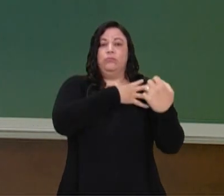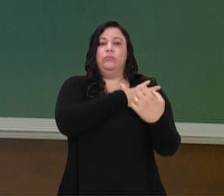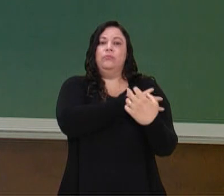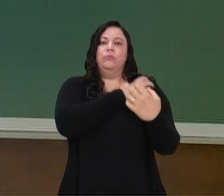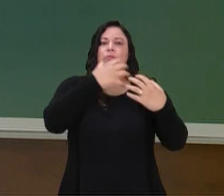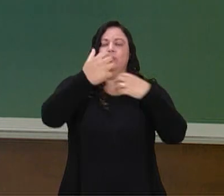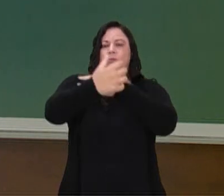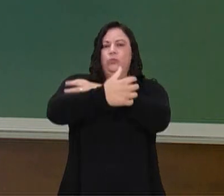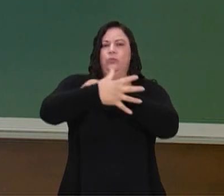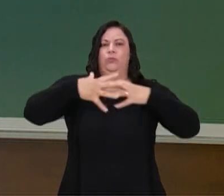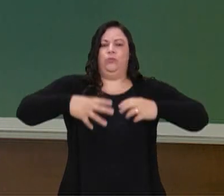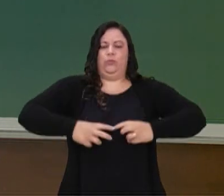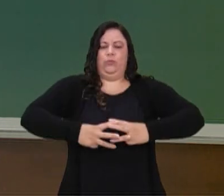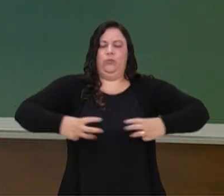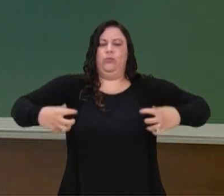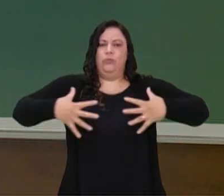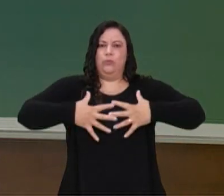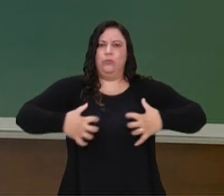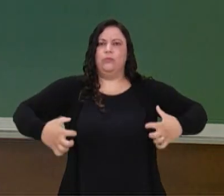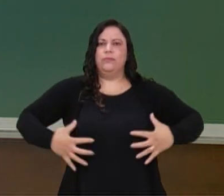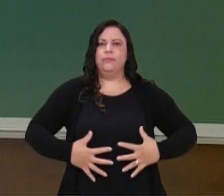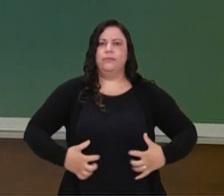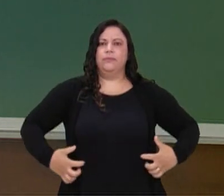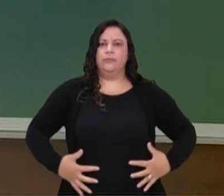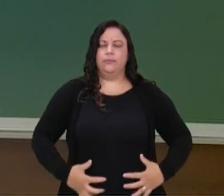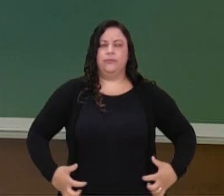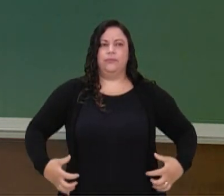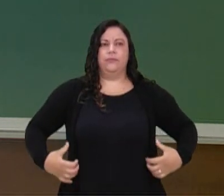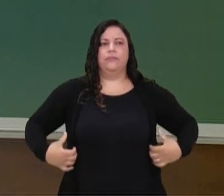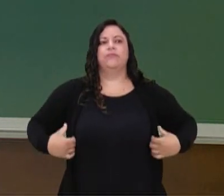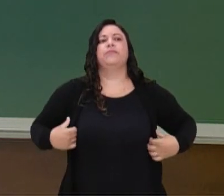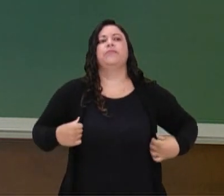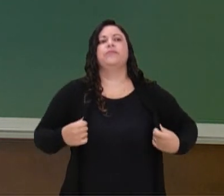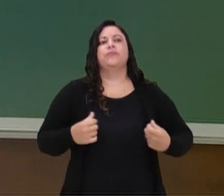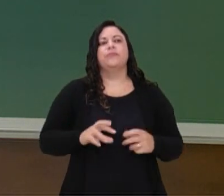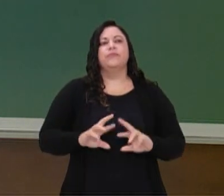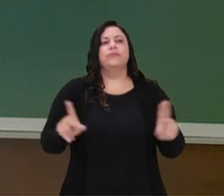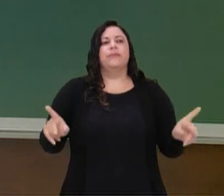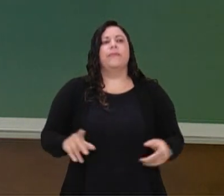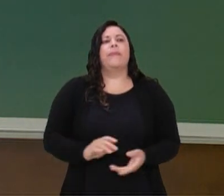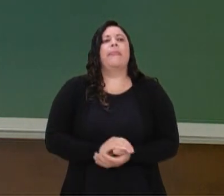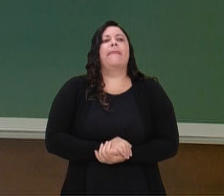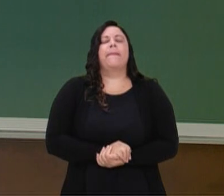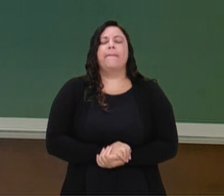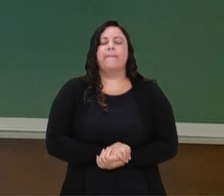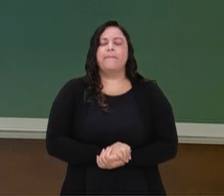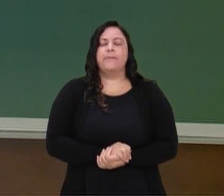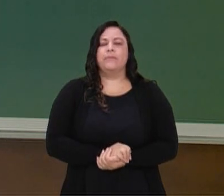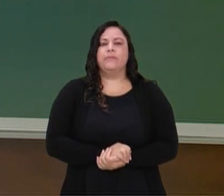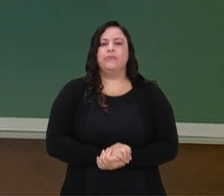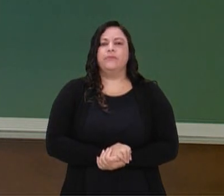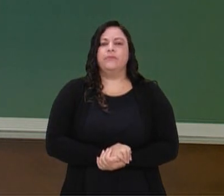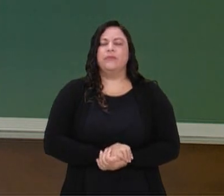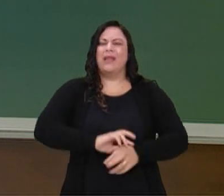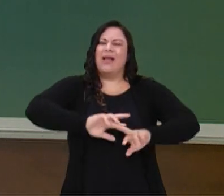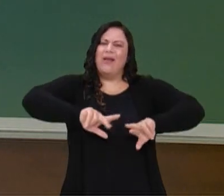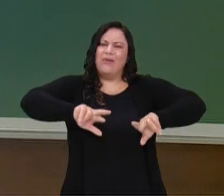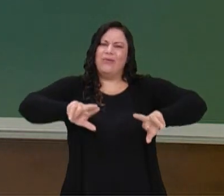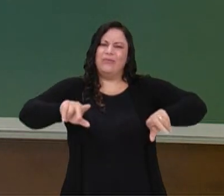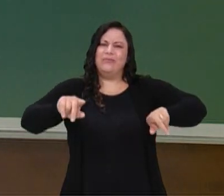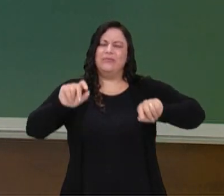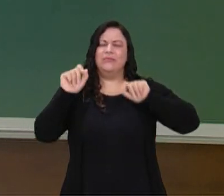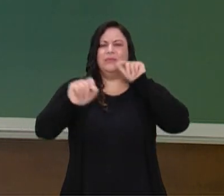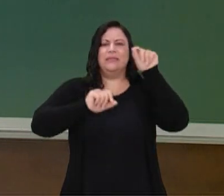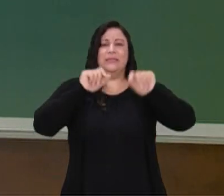diferenças aí no trabalho de força. Aqui, trouxe alguns equipamentos. Então, lembra,